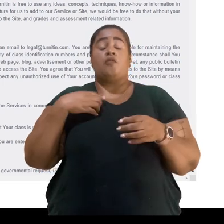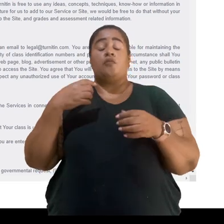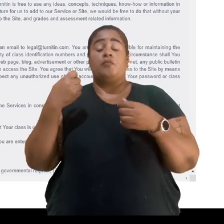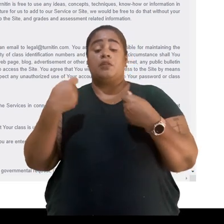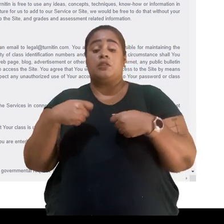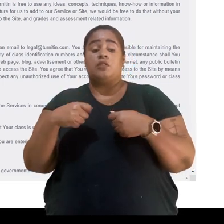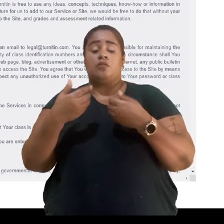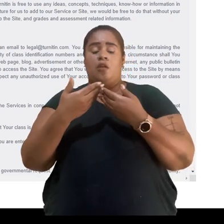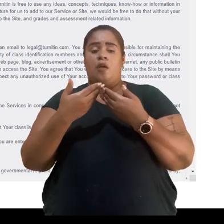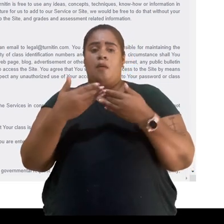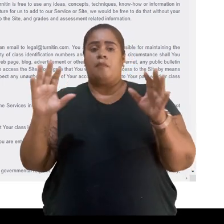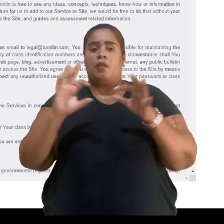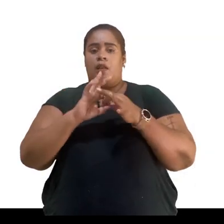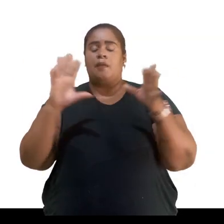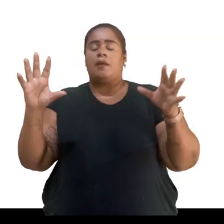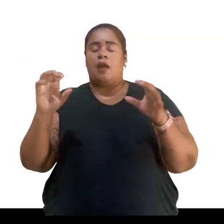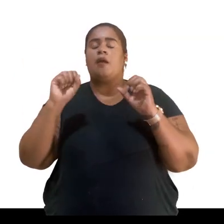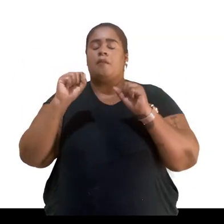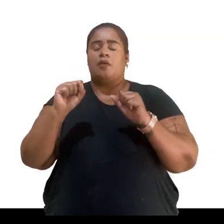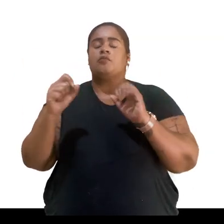vou clicar aqui em aceitar.